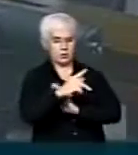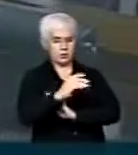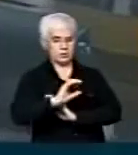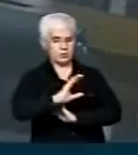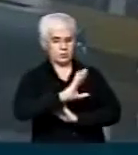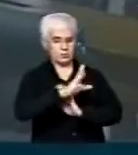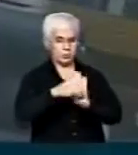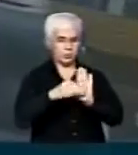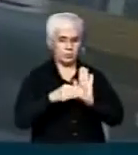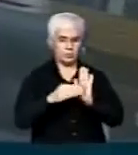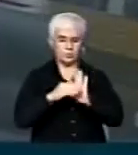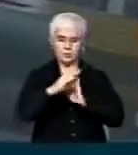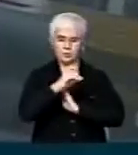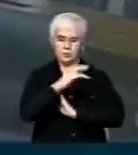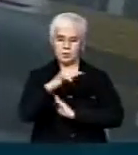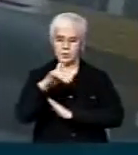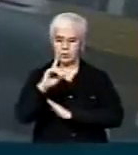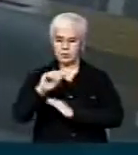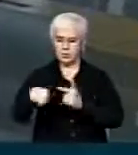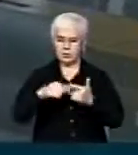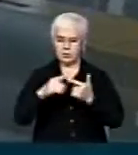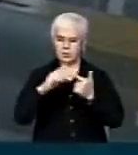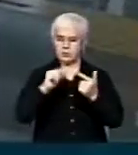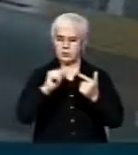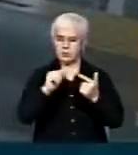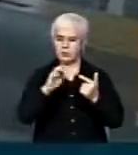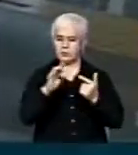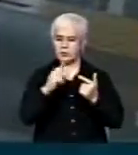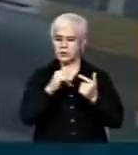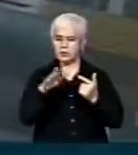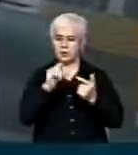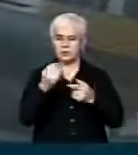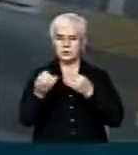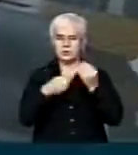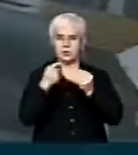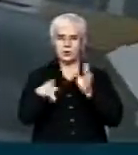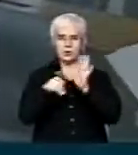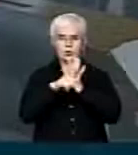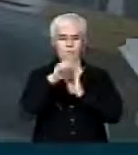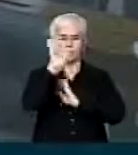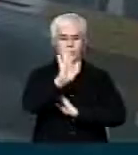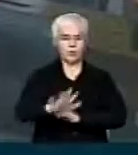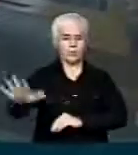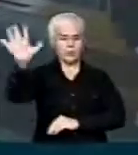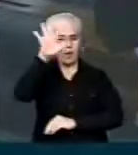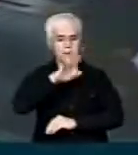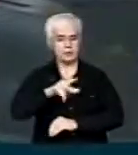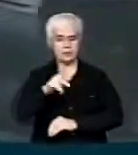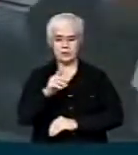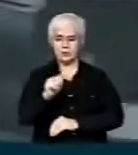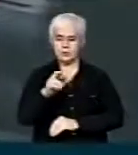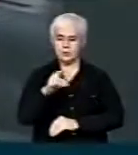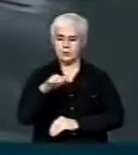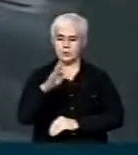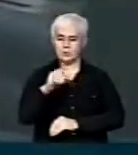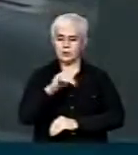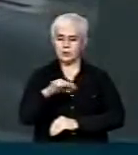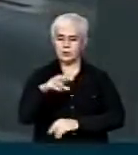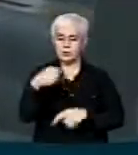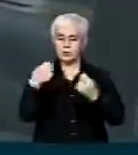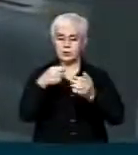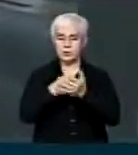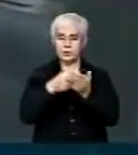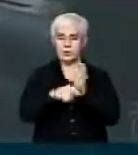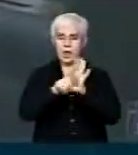tanto o Cerrado como a Caatinga como patrimônio nacional e passa a exigir uma legislação